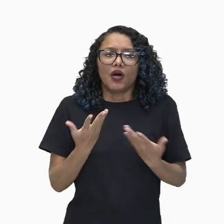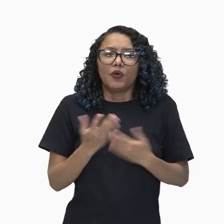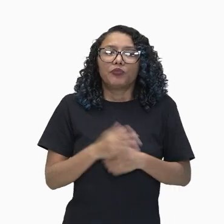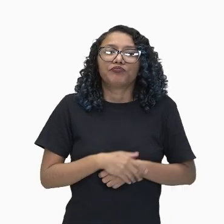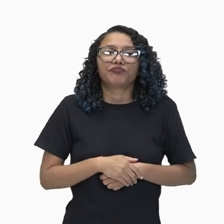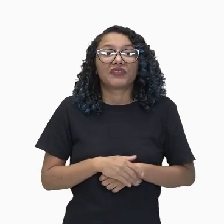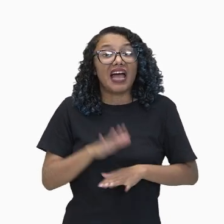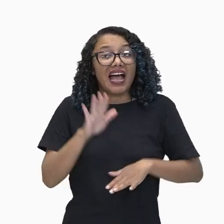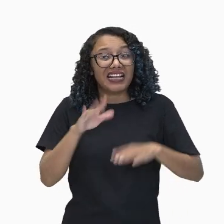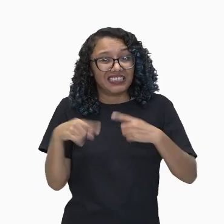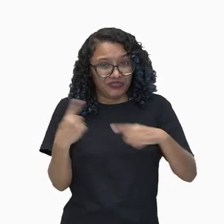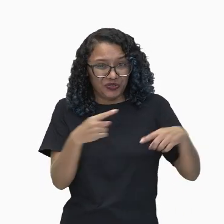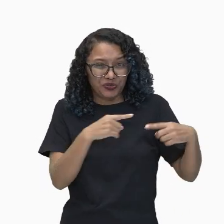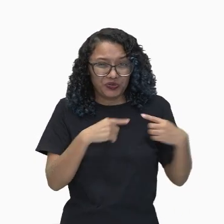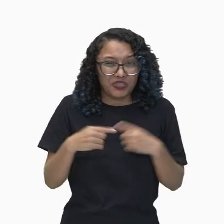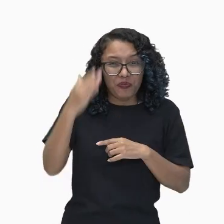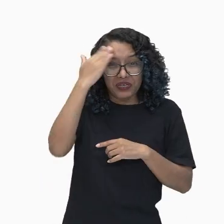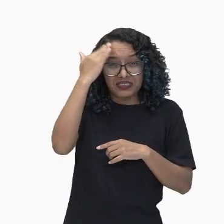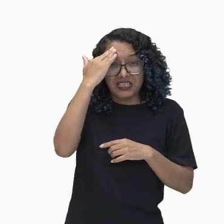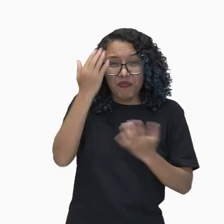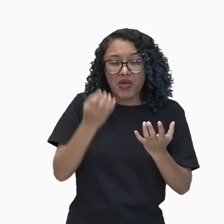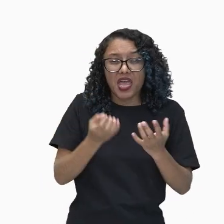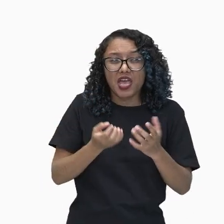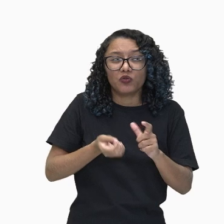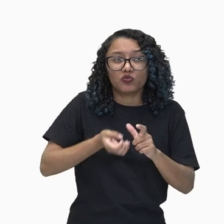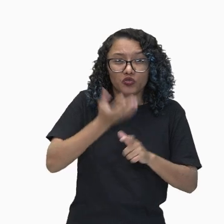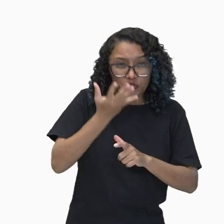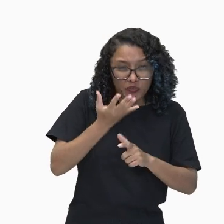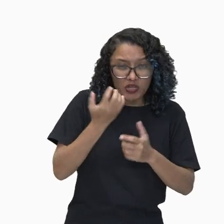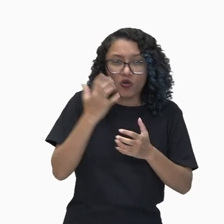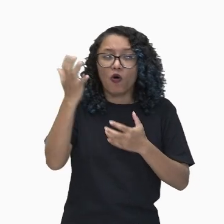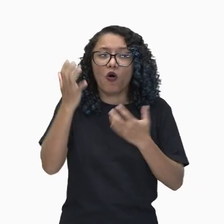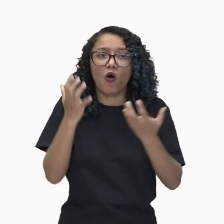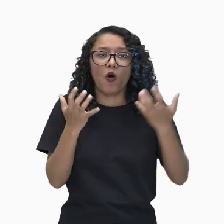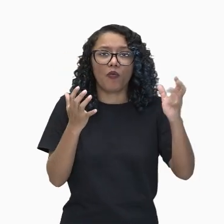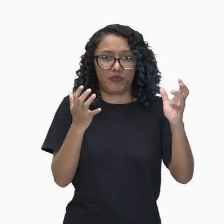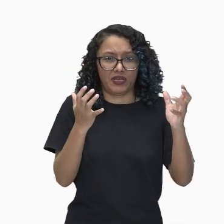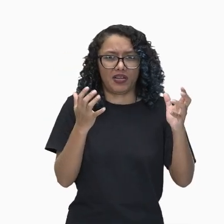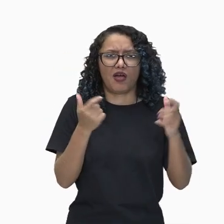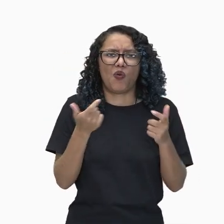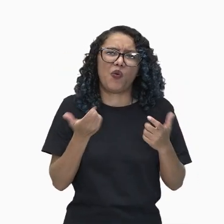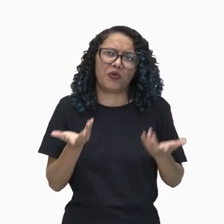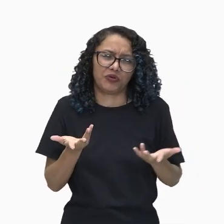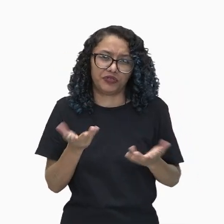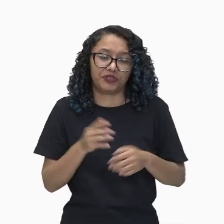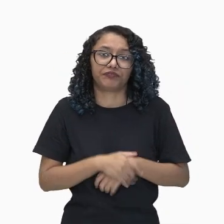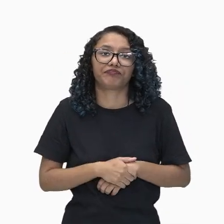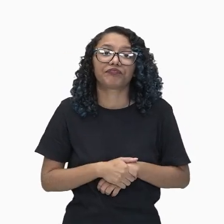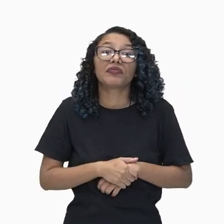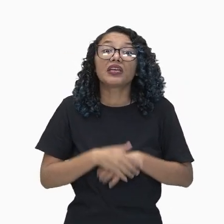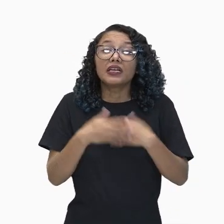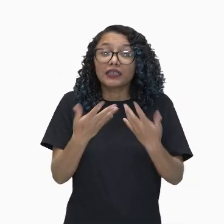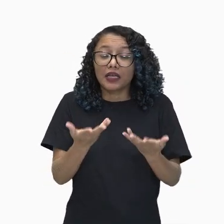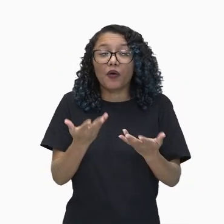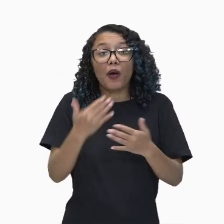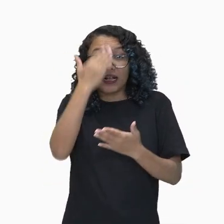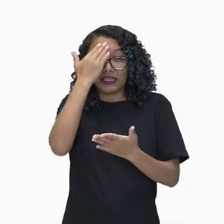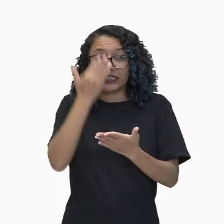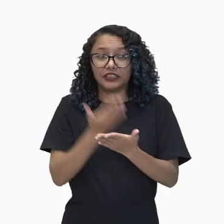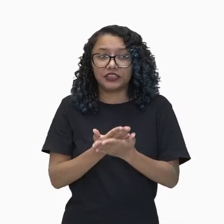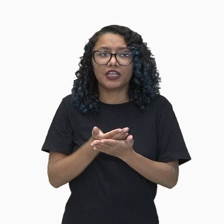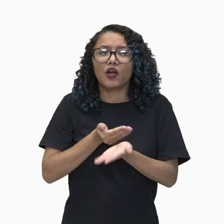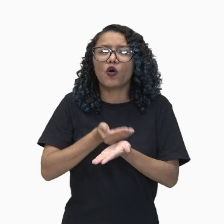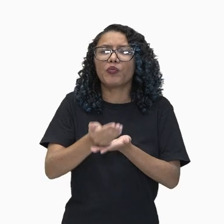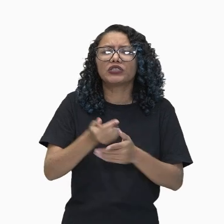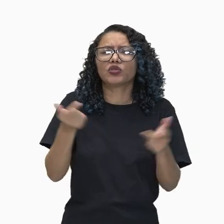ópera, a ideia mais aceita é de que sua origem moderna tem início na Itália, no